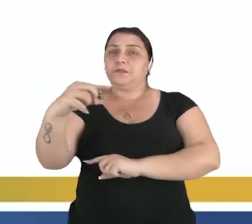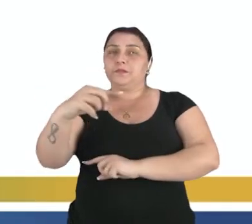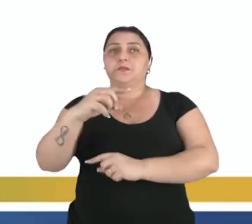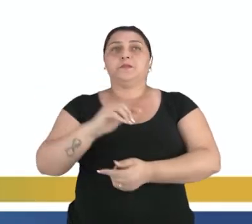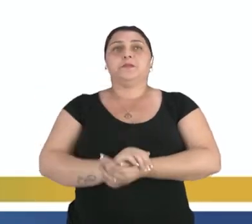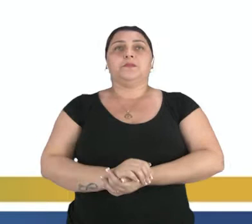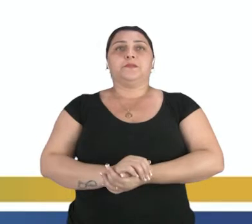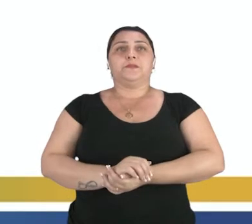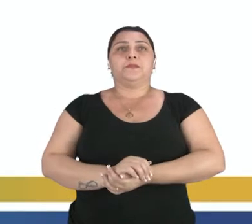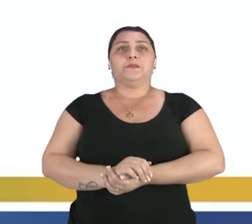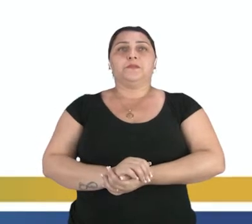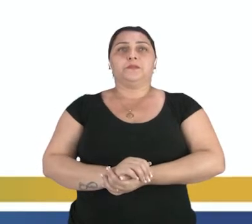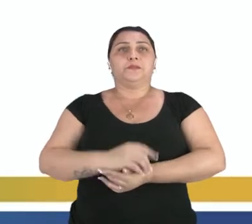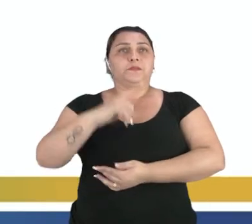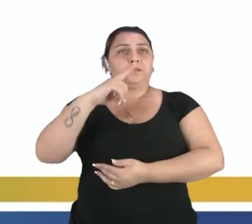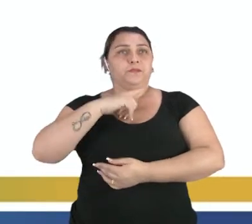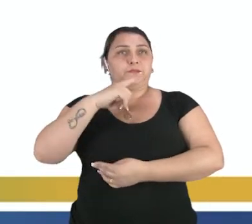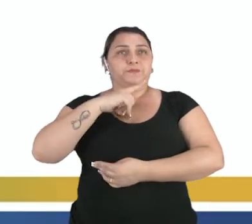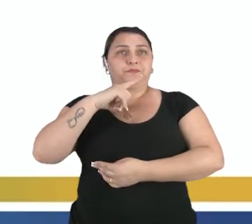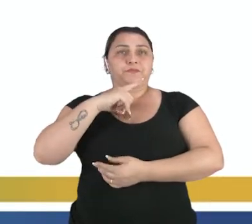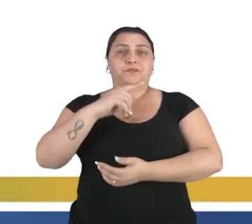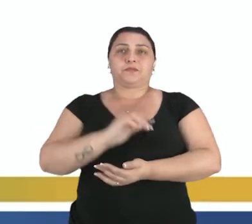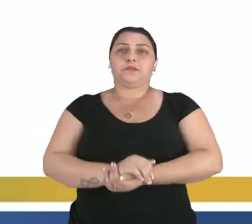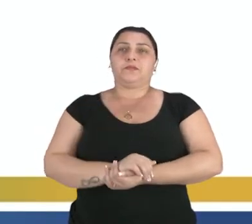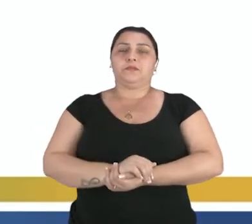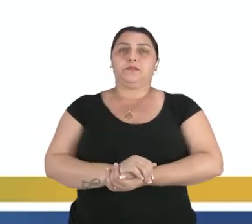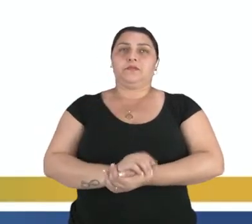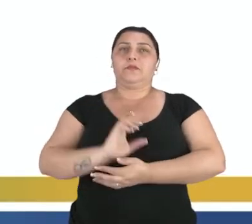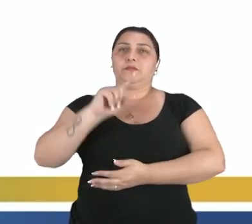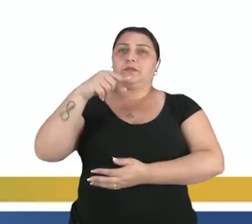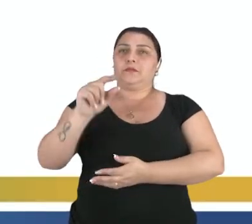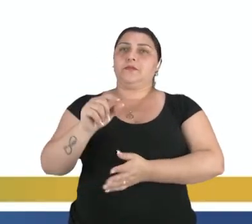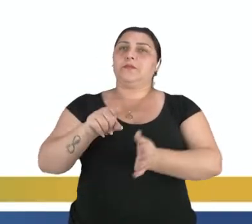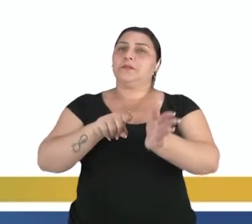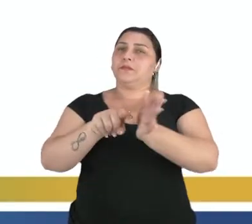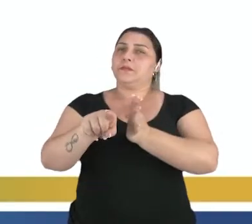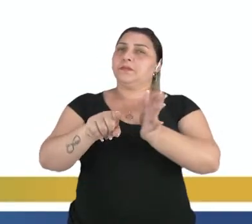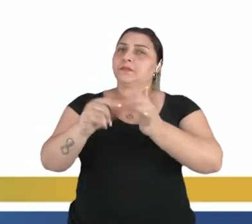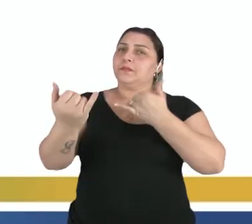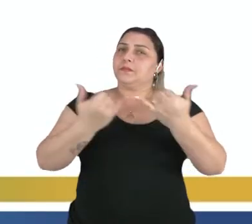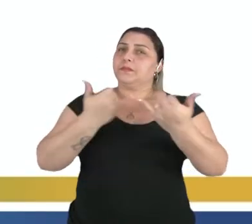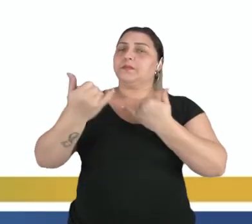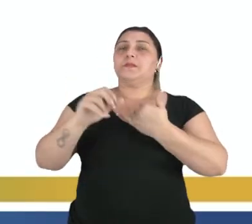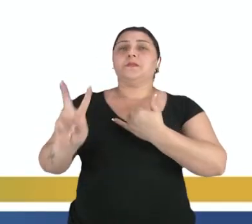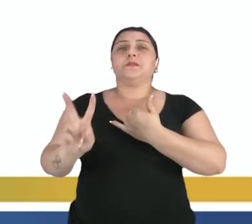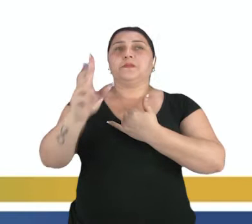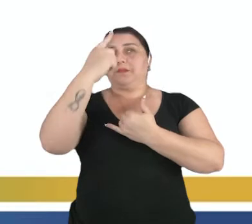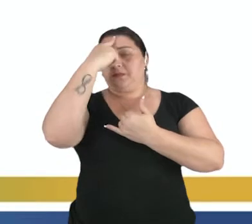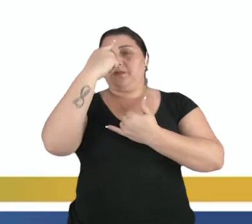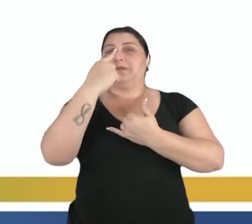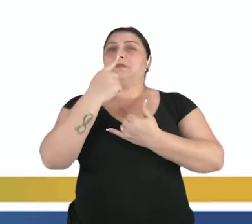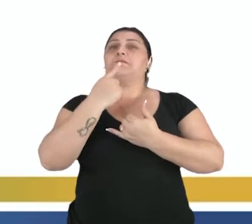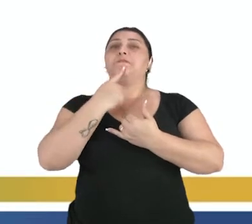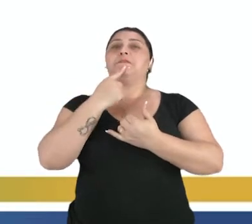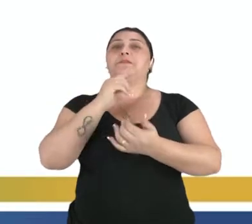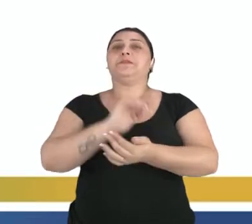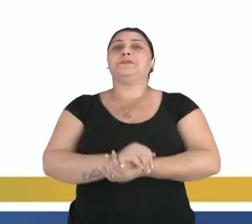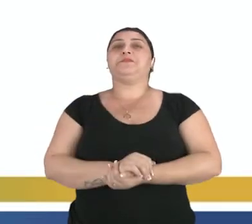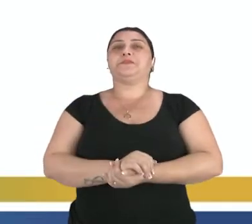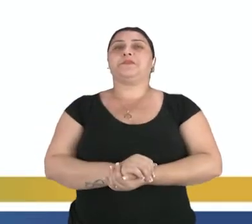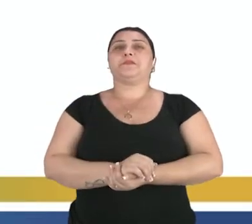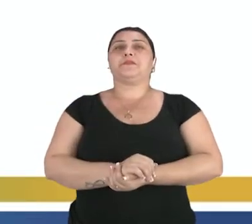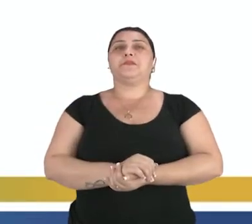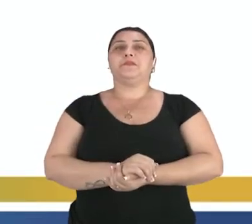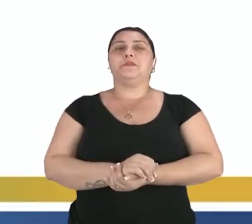E aí nós vamos ter, após esses dados, o valor da imagem em relação a esse